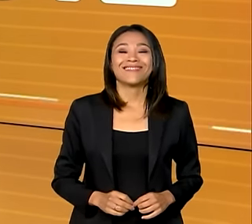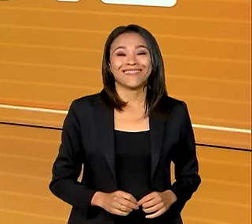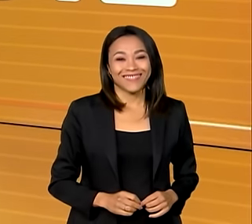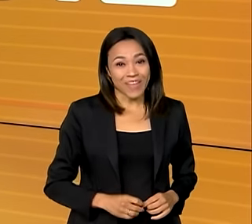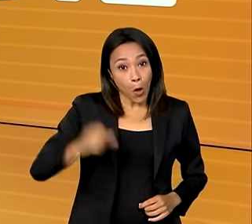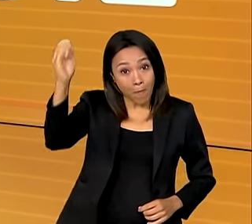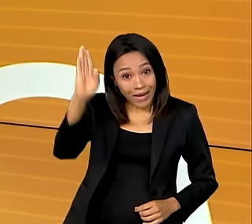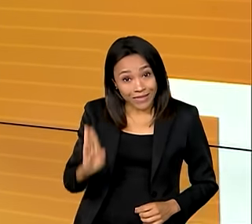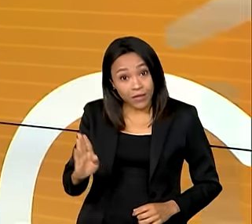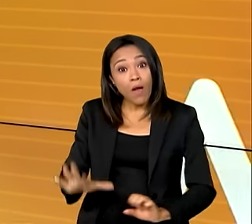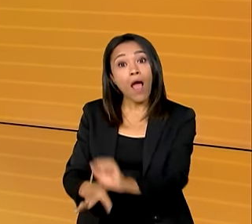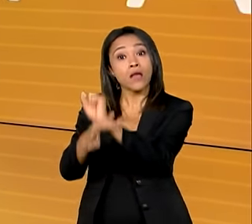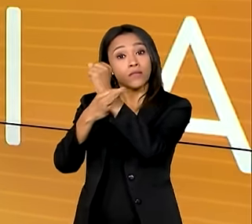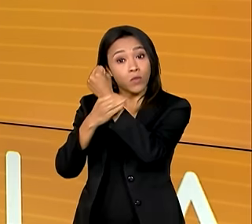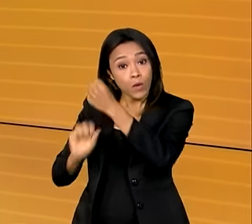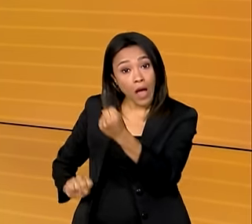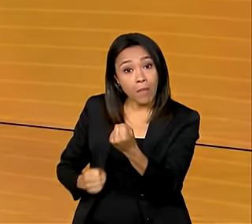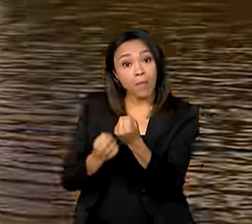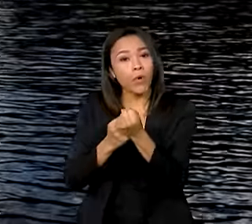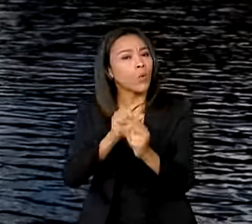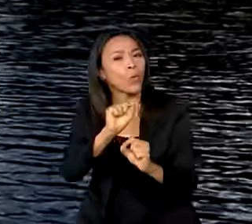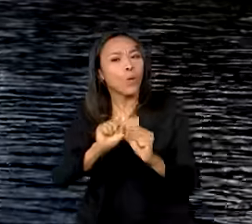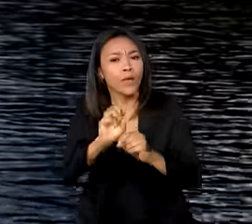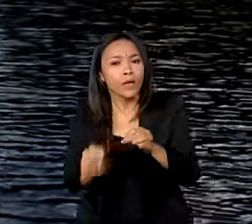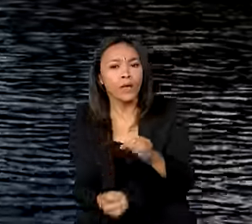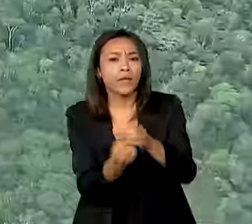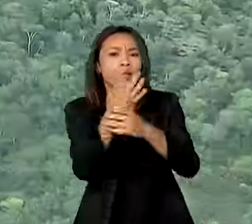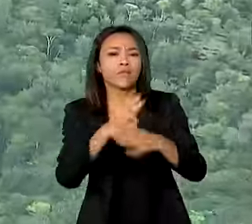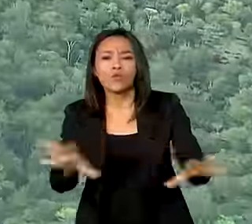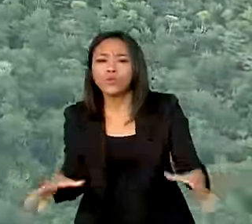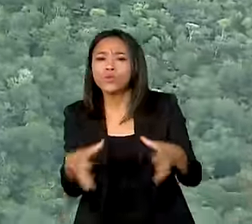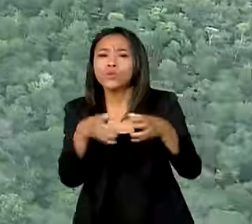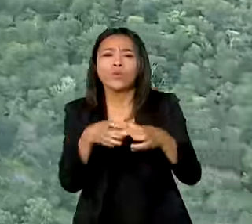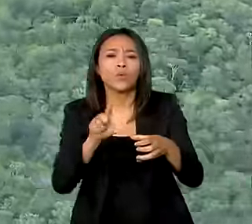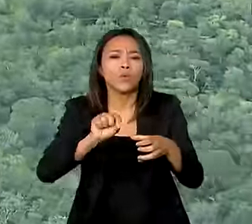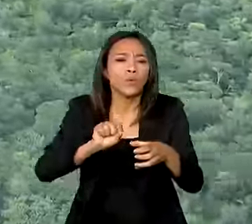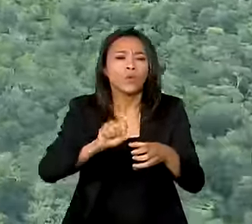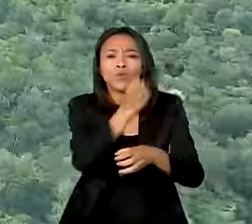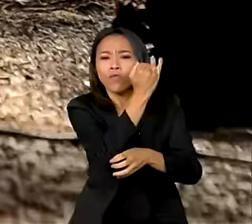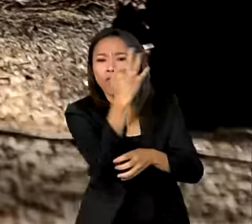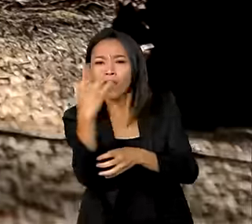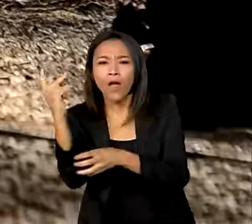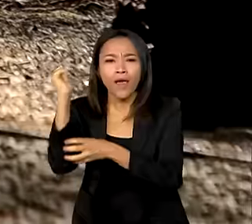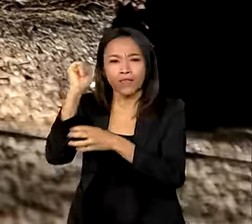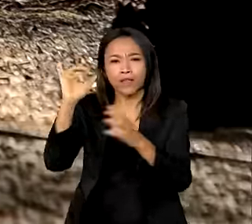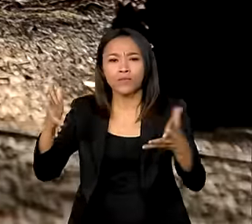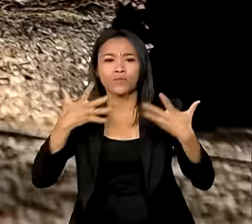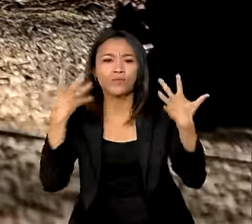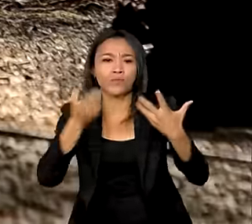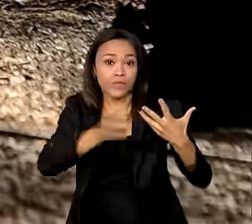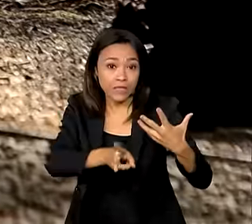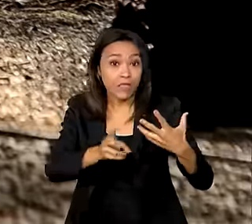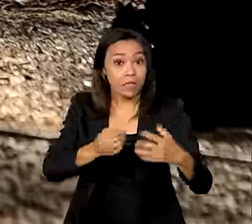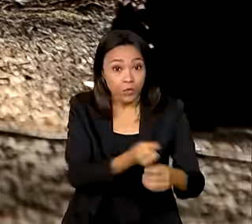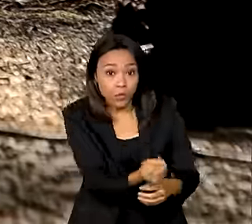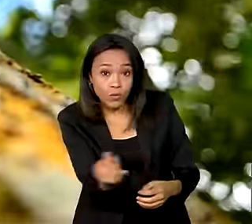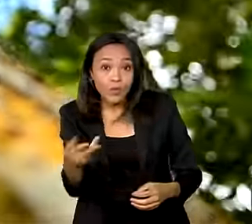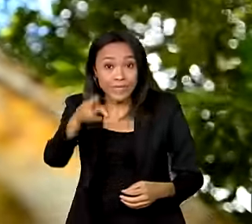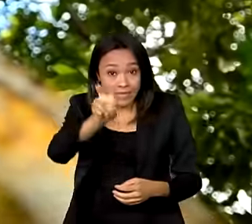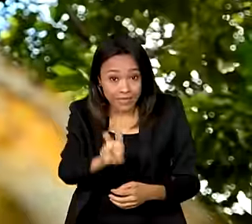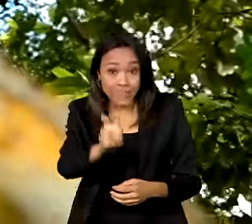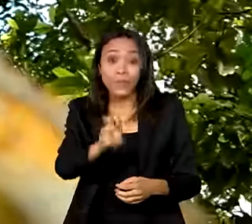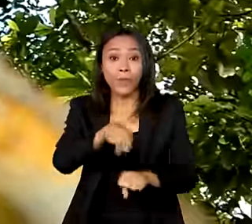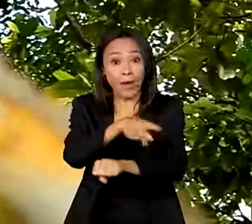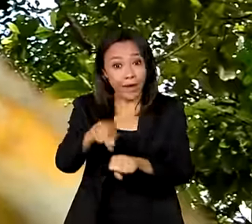Brasil garante apoio para a criação do fundo florestas tropicais para sempre. Cinco países já se